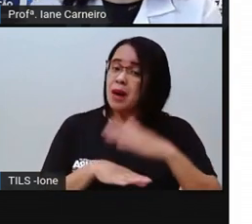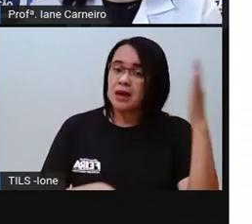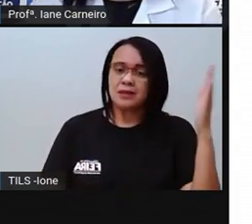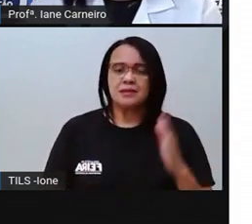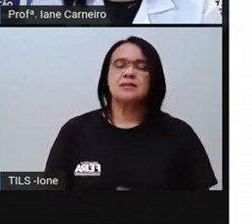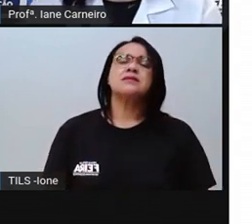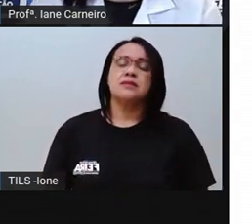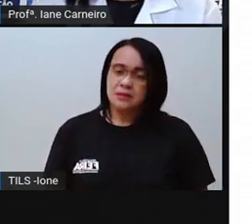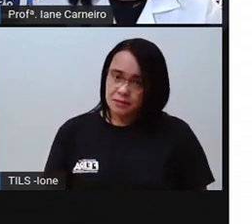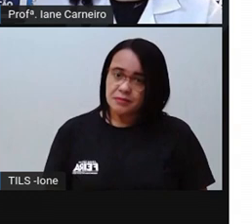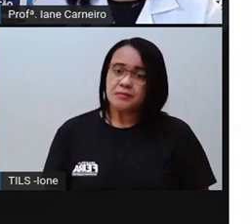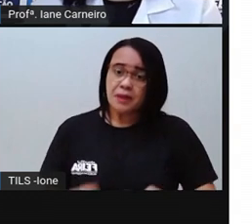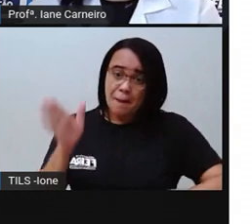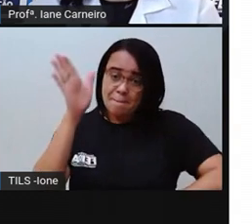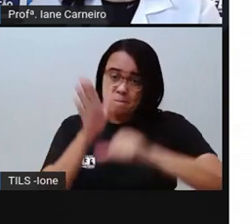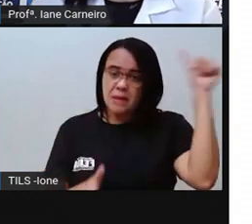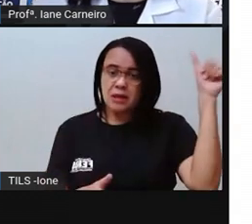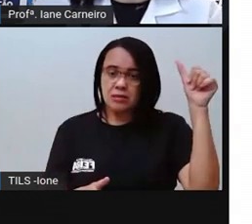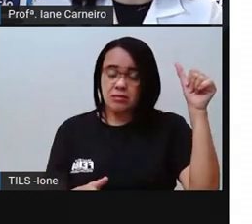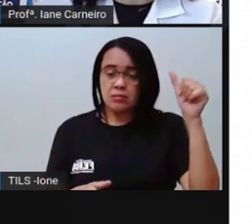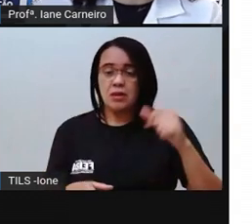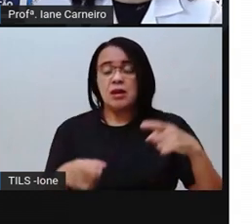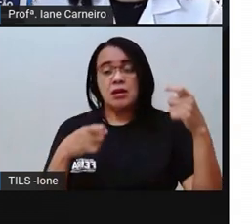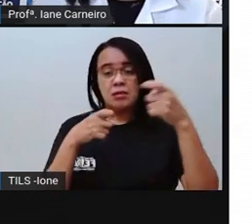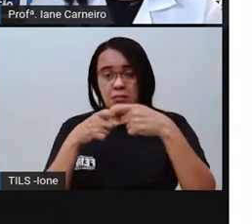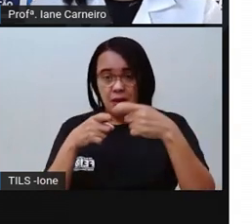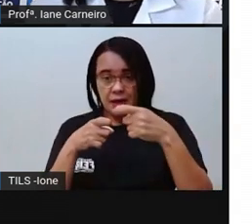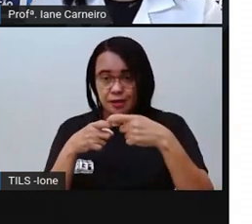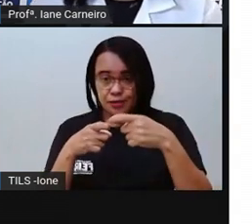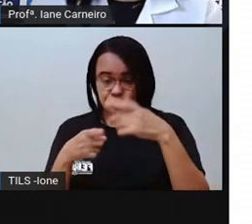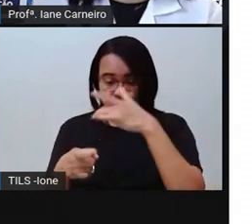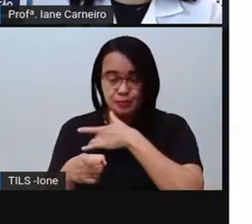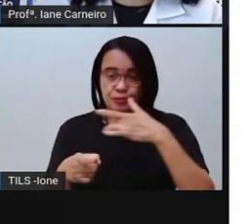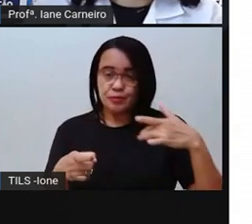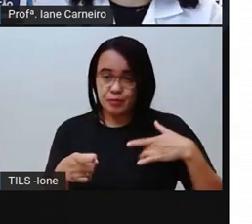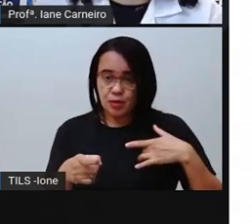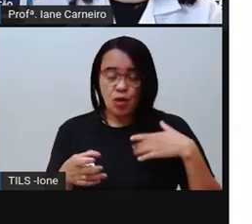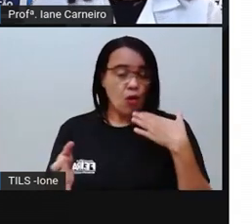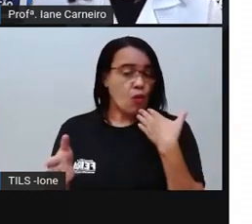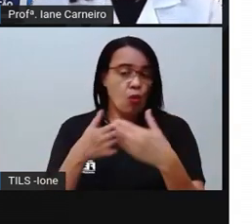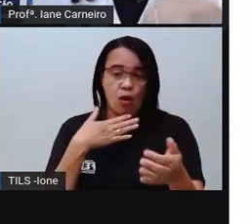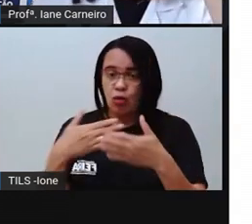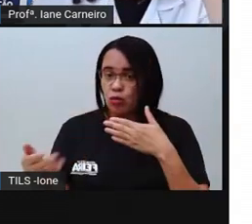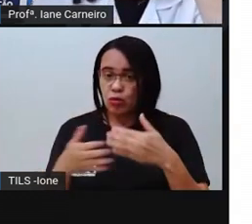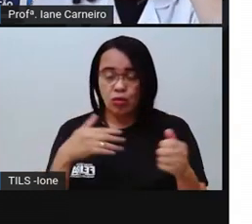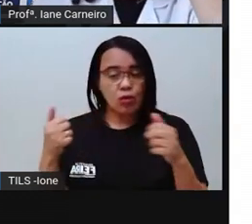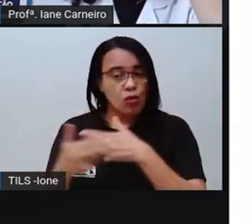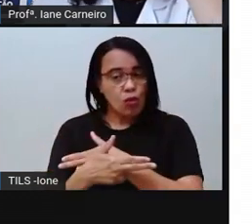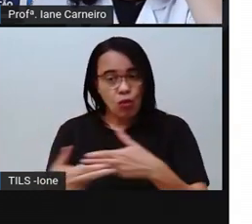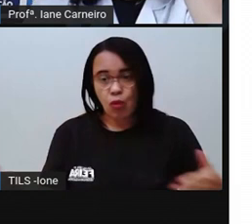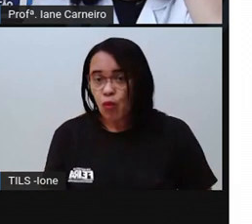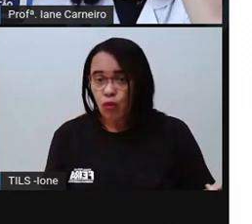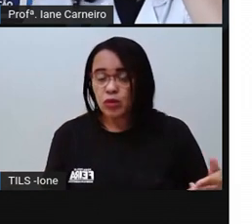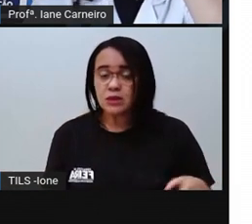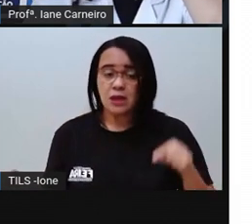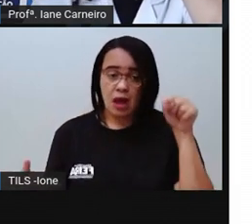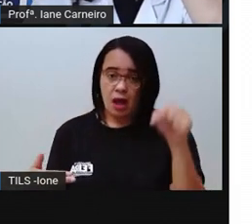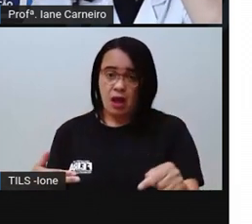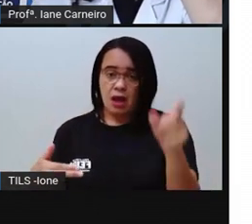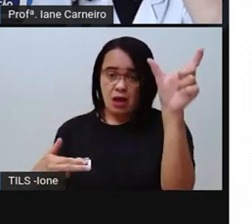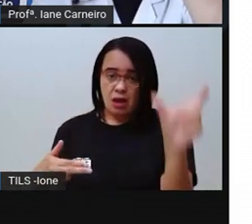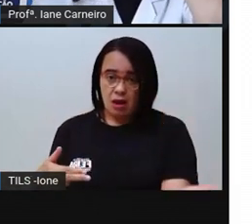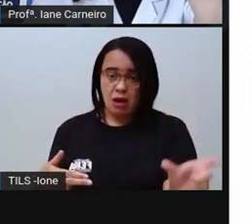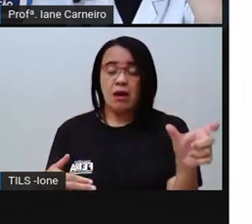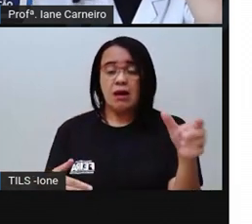médicos, quanto também quando estiver acontecendo alguma, algum acidente, por exemplo, a criança, ela tem o direito de